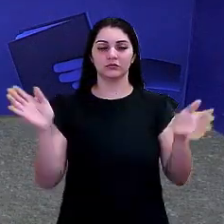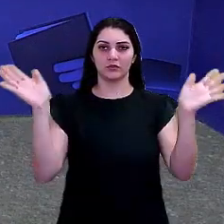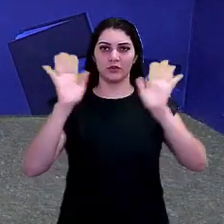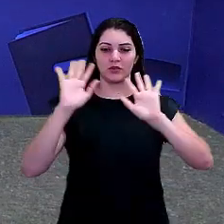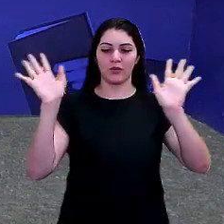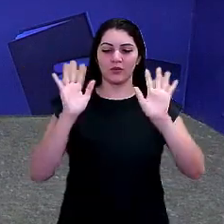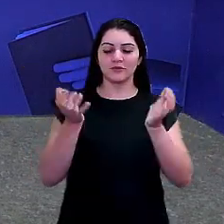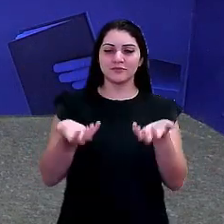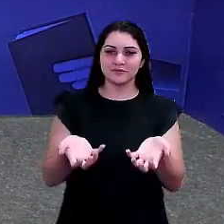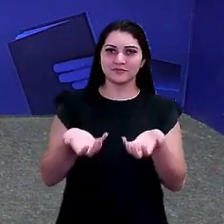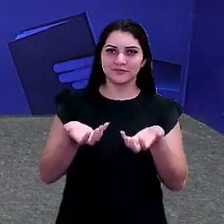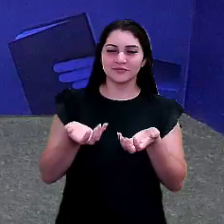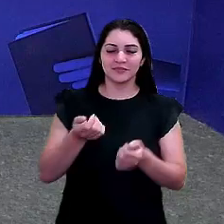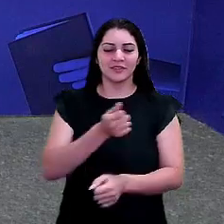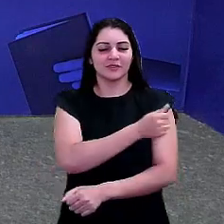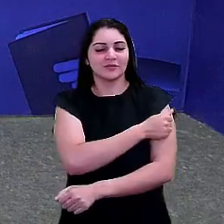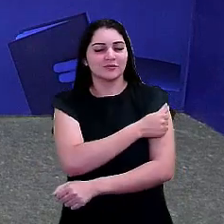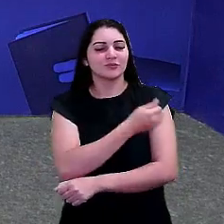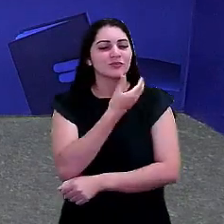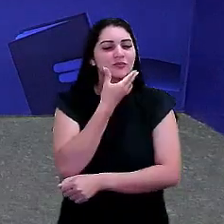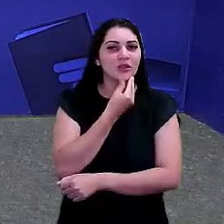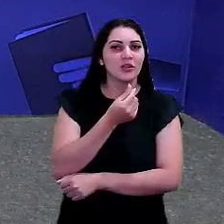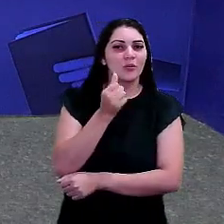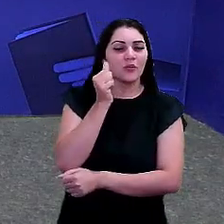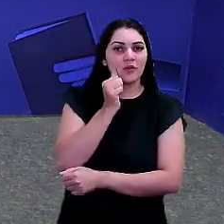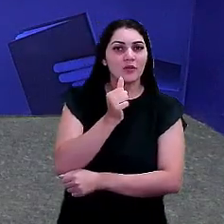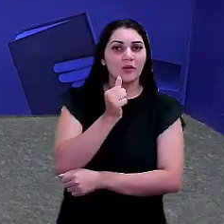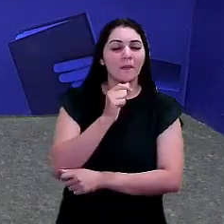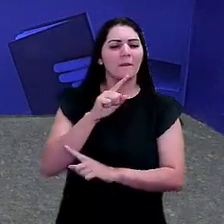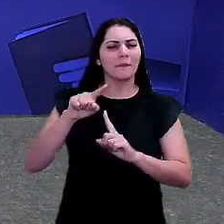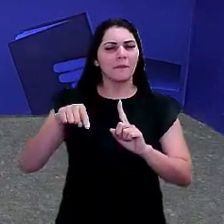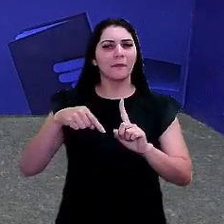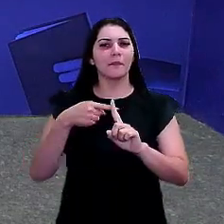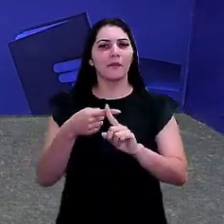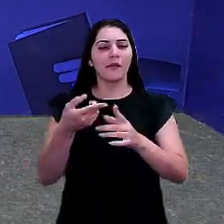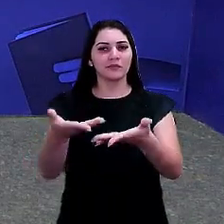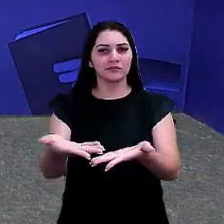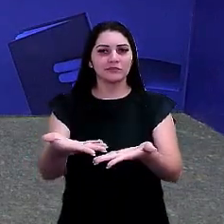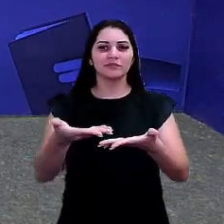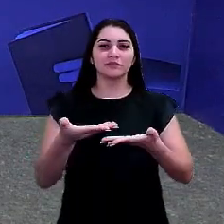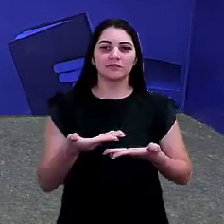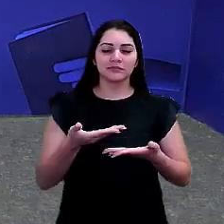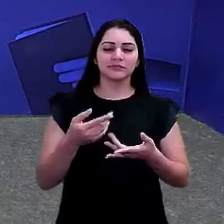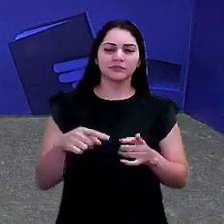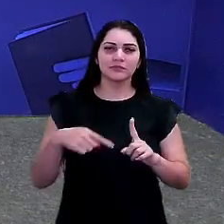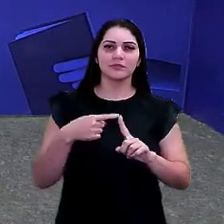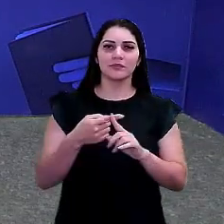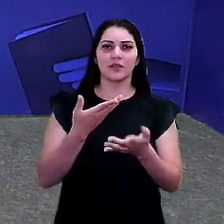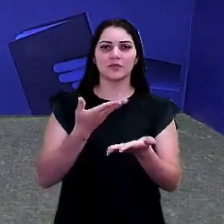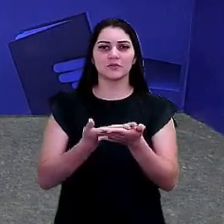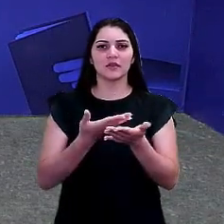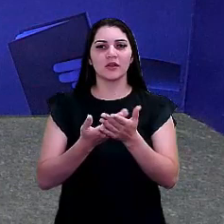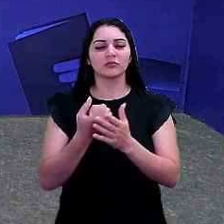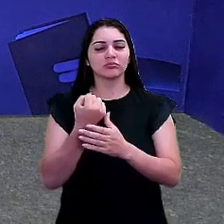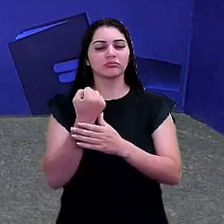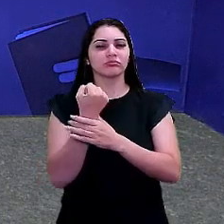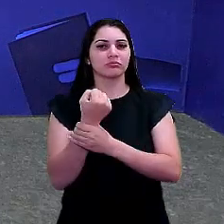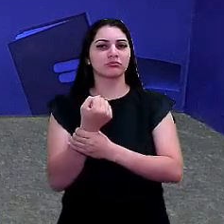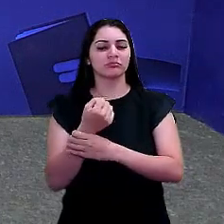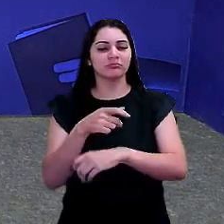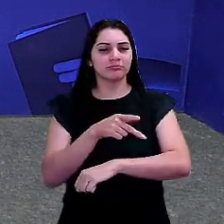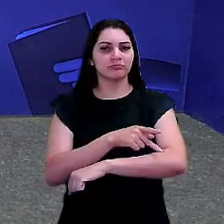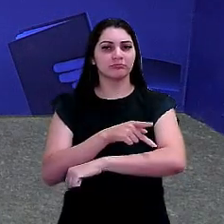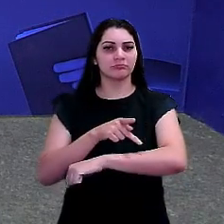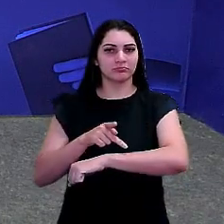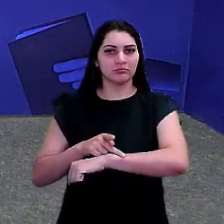Olá, queridos alunos, queridas alunas, sejam mais uma vez bem-vindos a mais uma aula do fortalecimento pedagógico